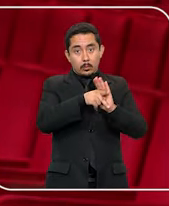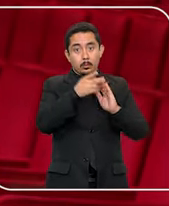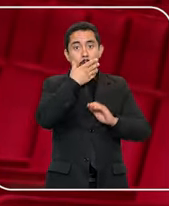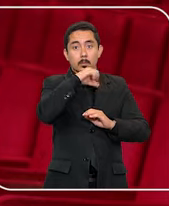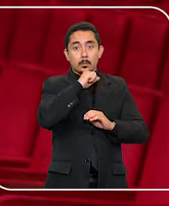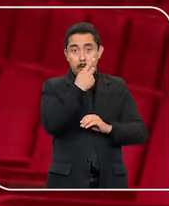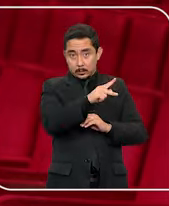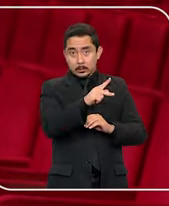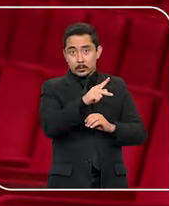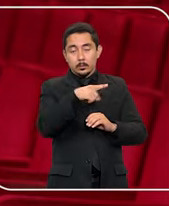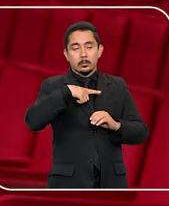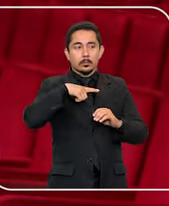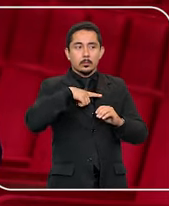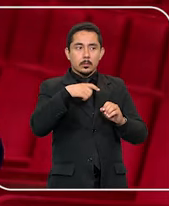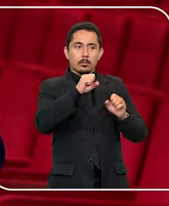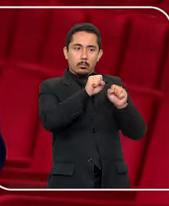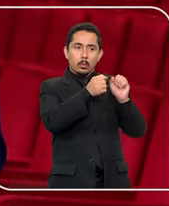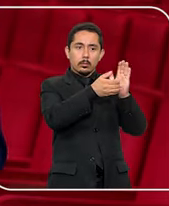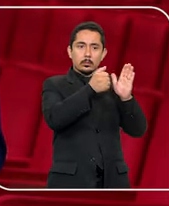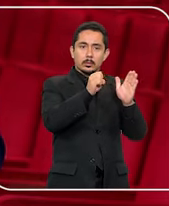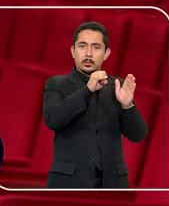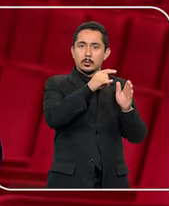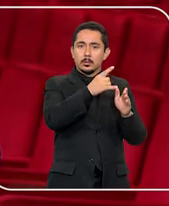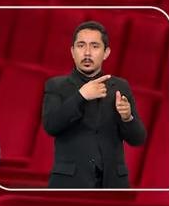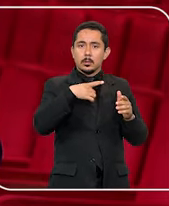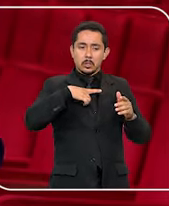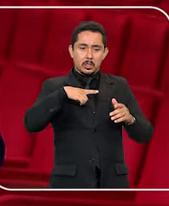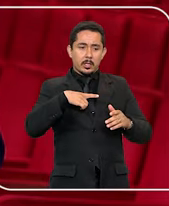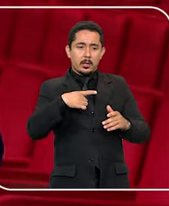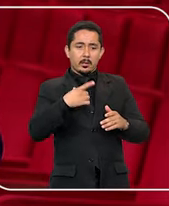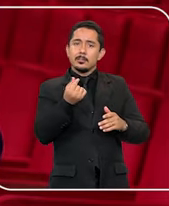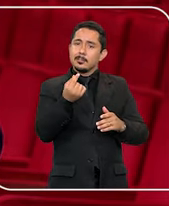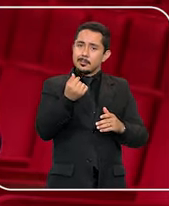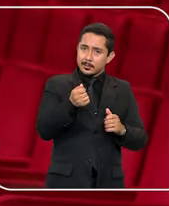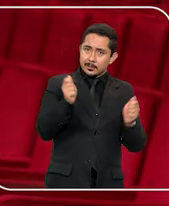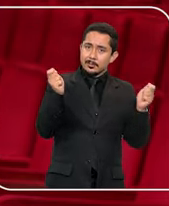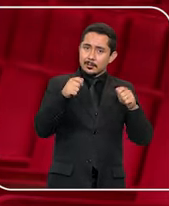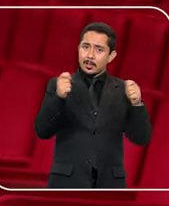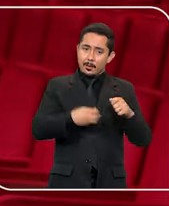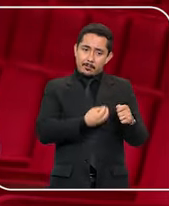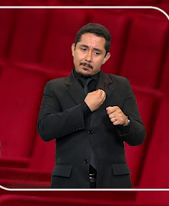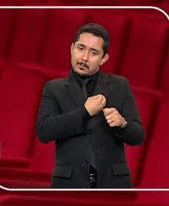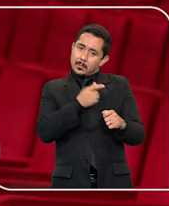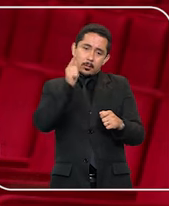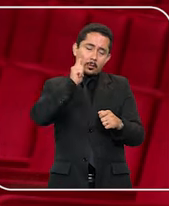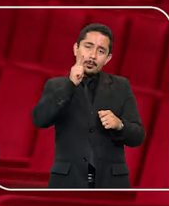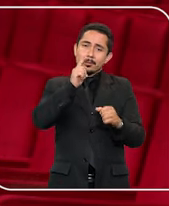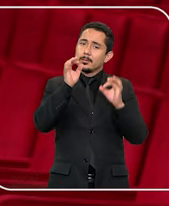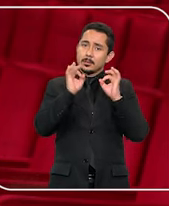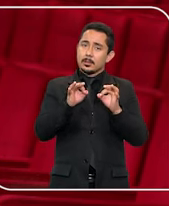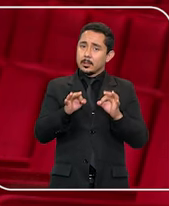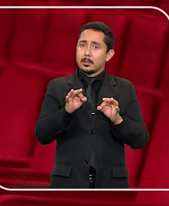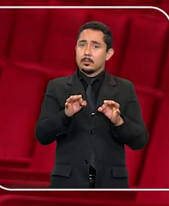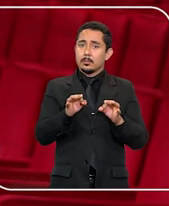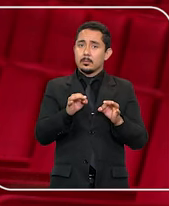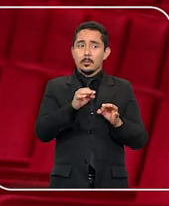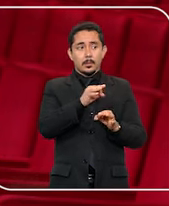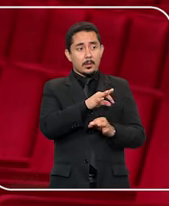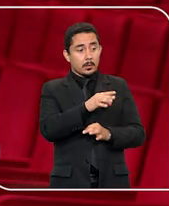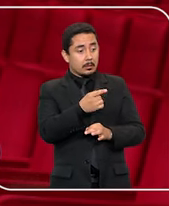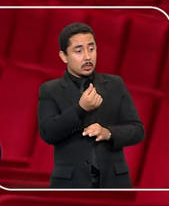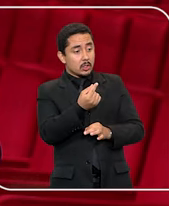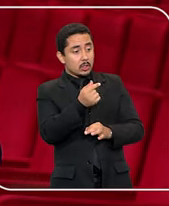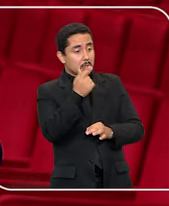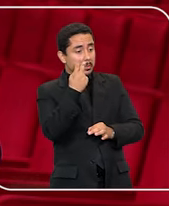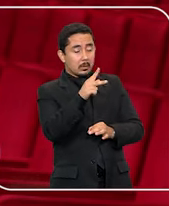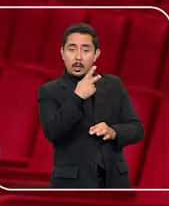ser mitigado em favor dos direitos de herança e de propriedade, já que a mulher do falecido possuía recursos suficientes